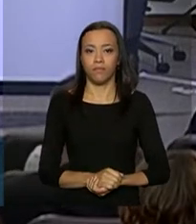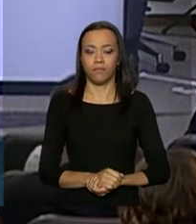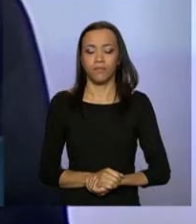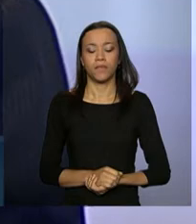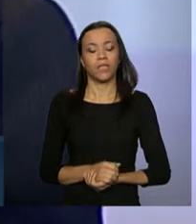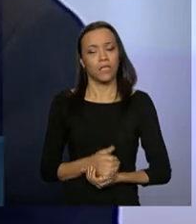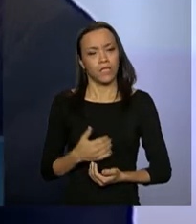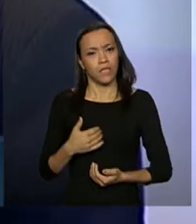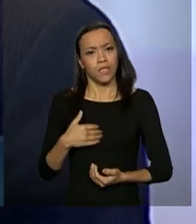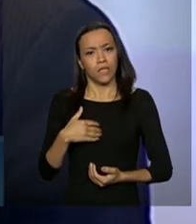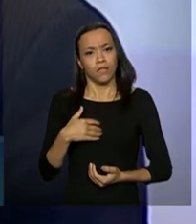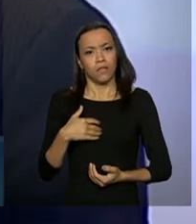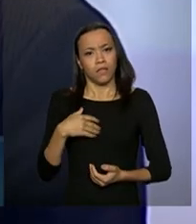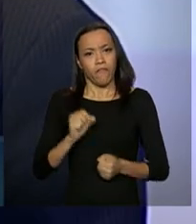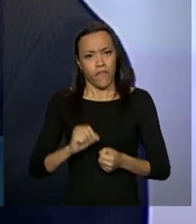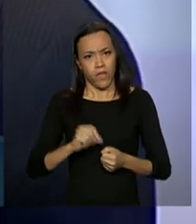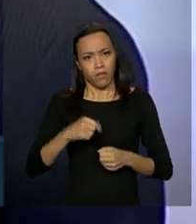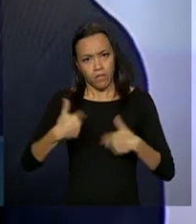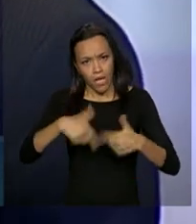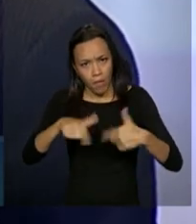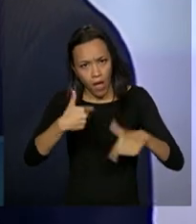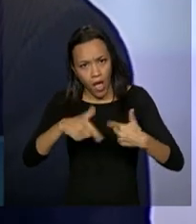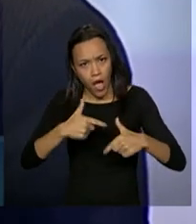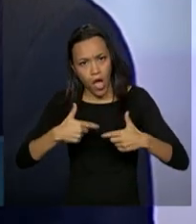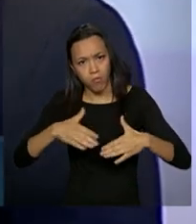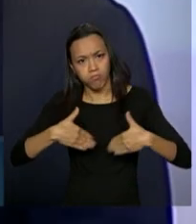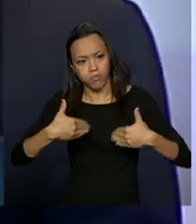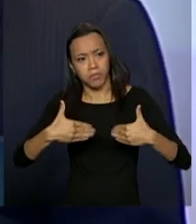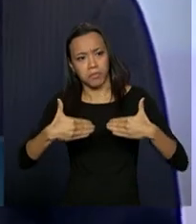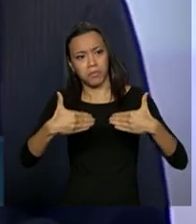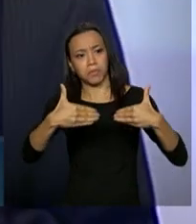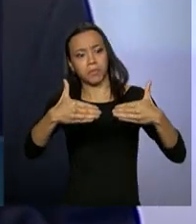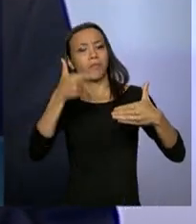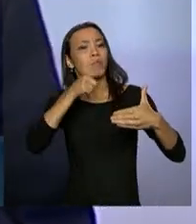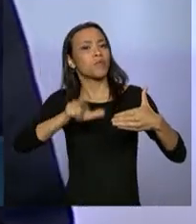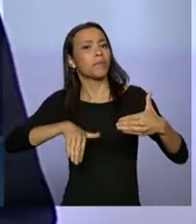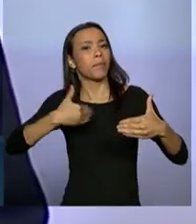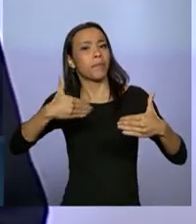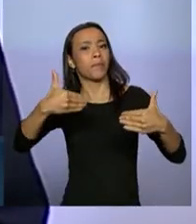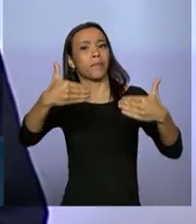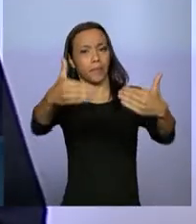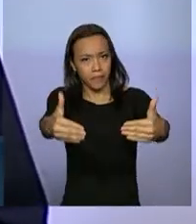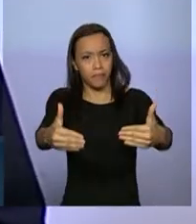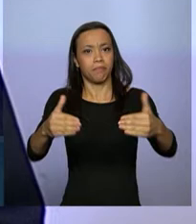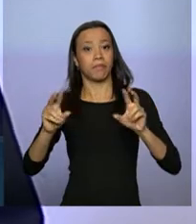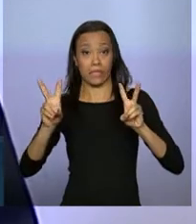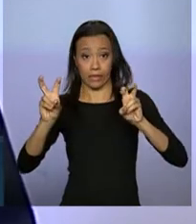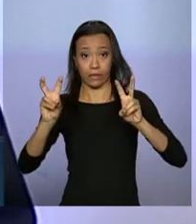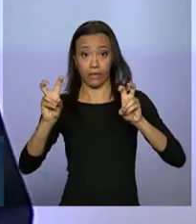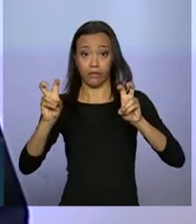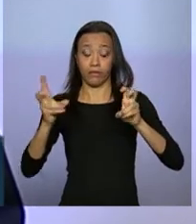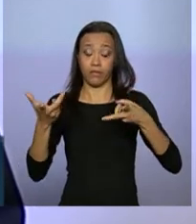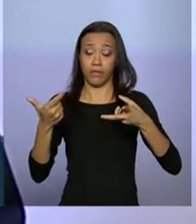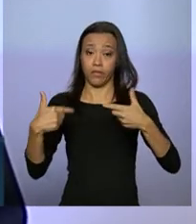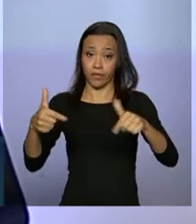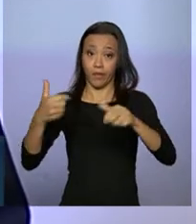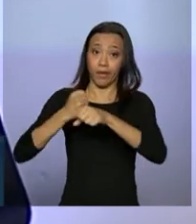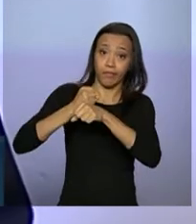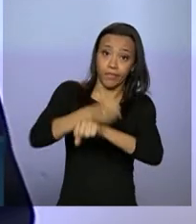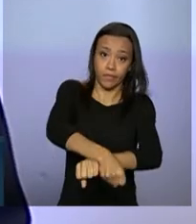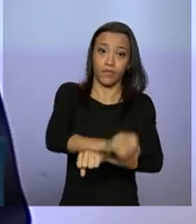desenvolvido ações que tornaram possível a gente avançar nessa questão. Quanto à